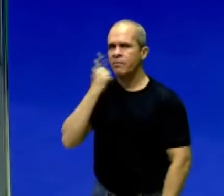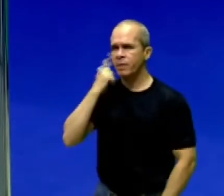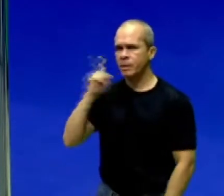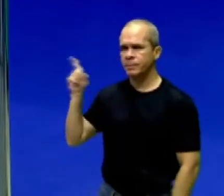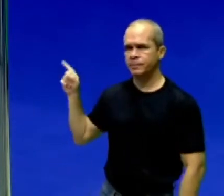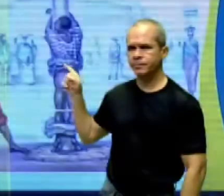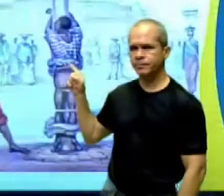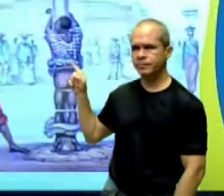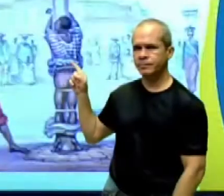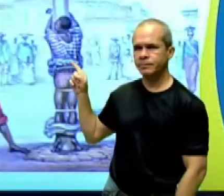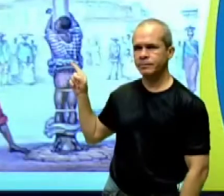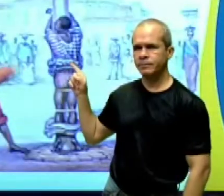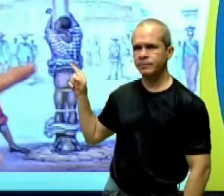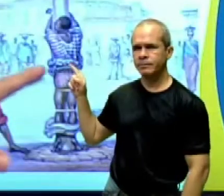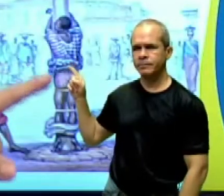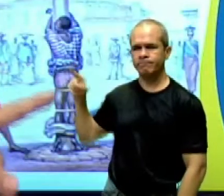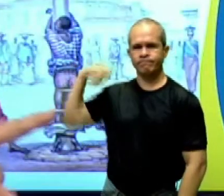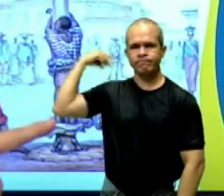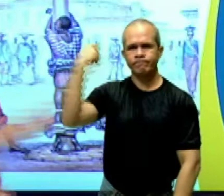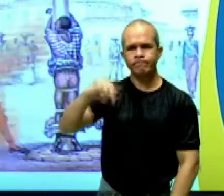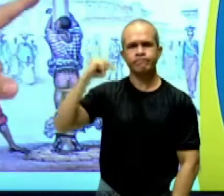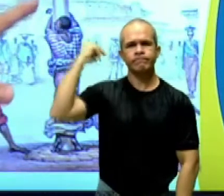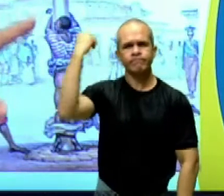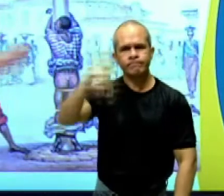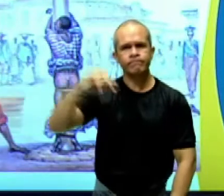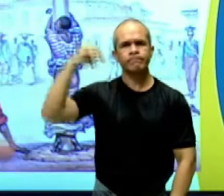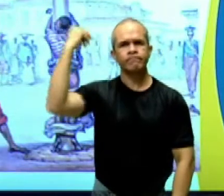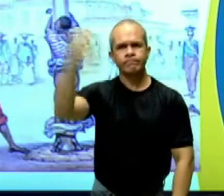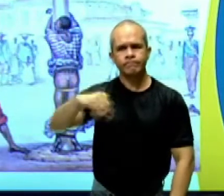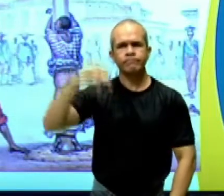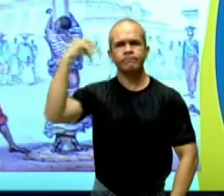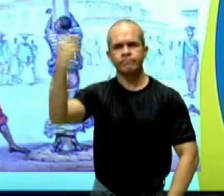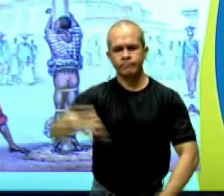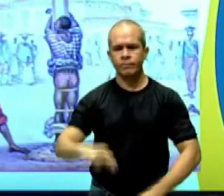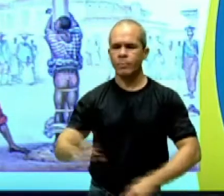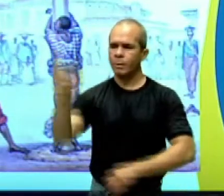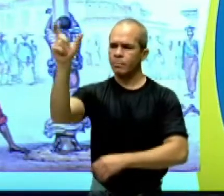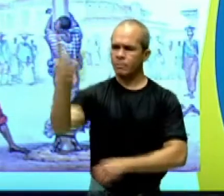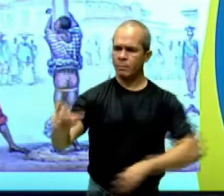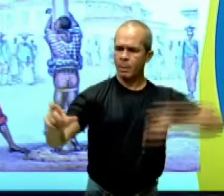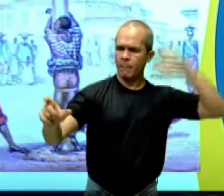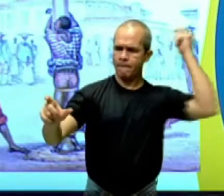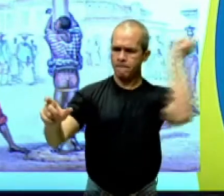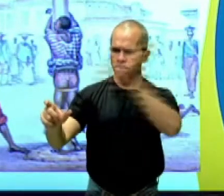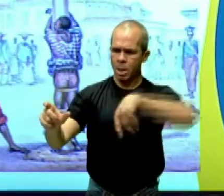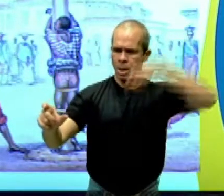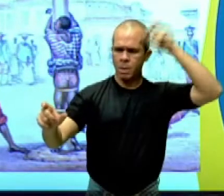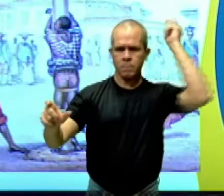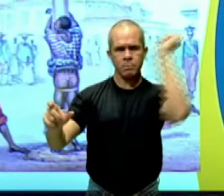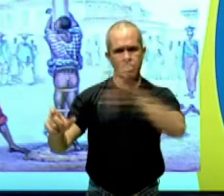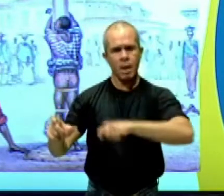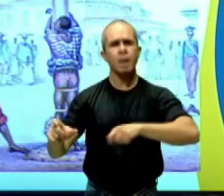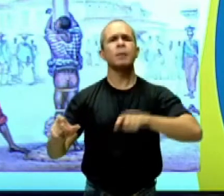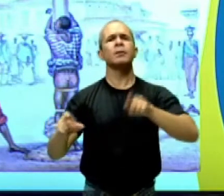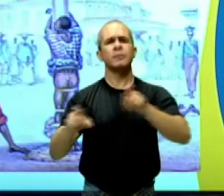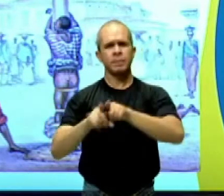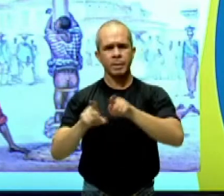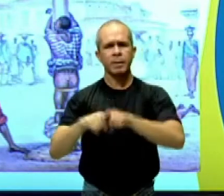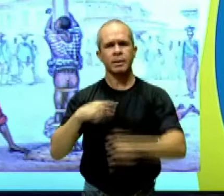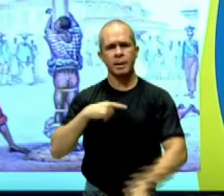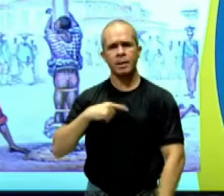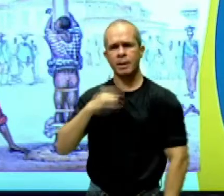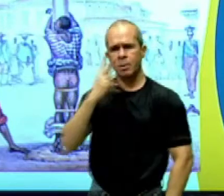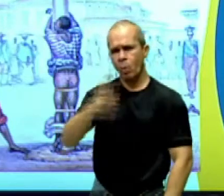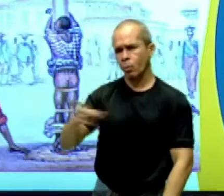podemos ver nessa imagem aqui, eles sofrendo castigos físicos, punições. Essas punições iam de castigos com chicotes, como nessa